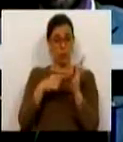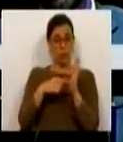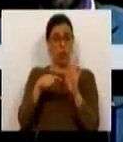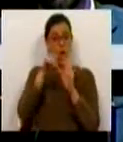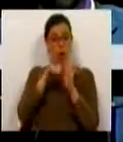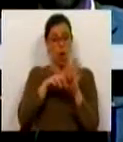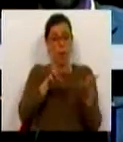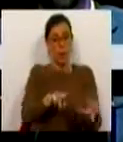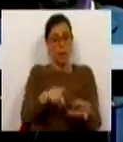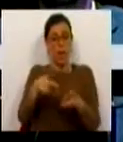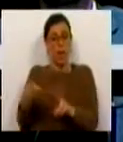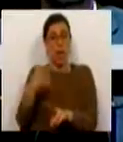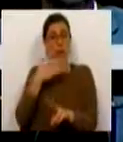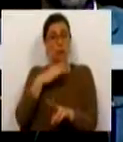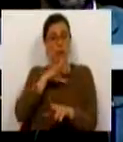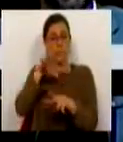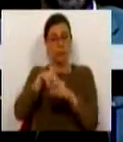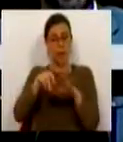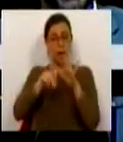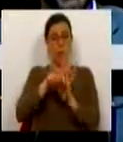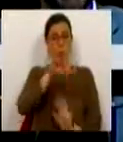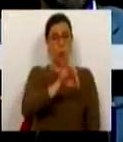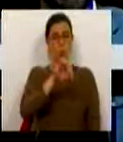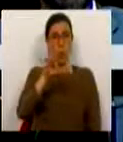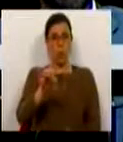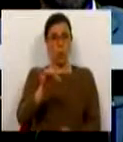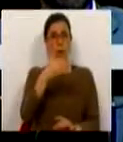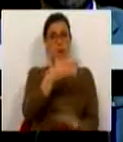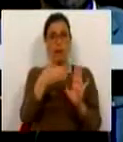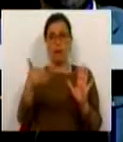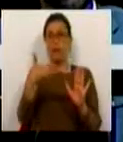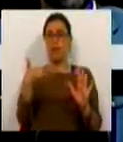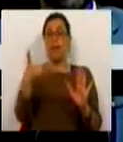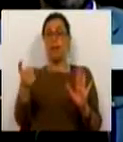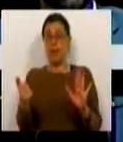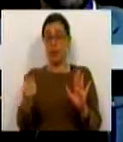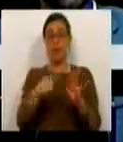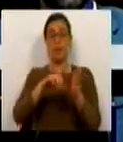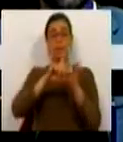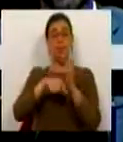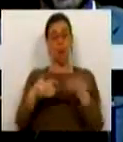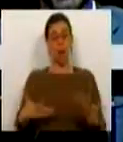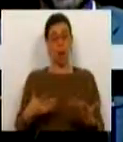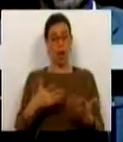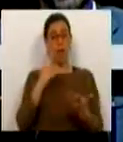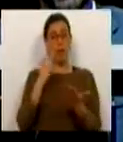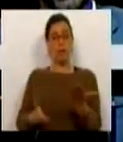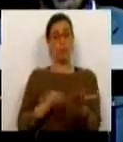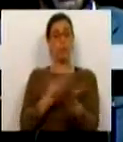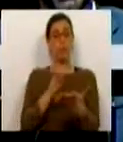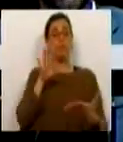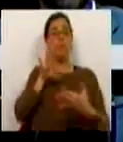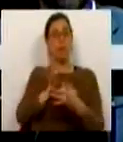as normas transitórias abrangidas pelos artigos 88 a 115 e dos projetos em apreço se